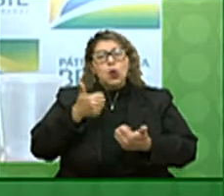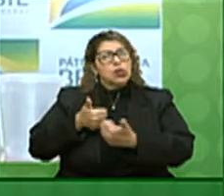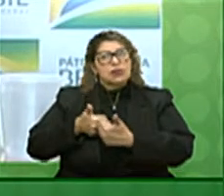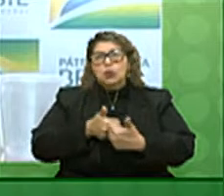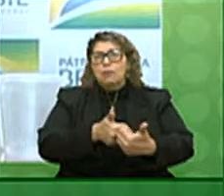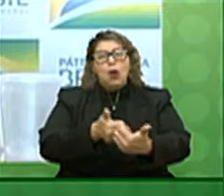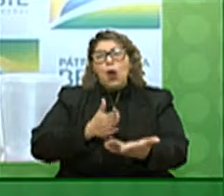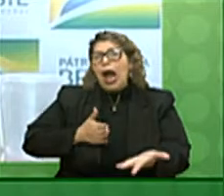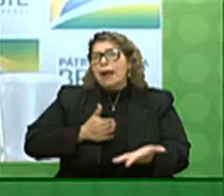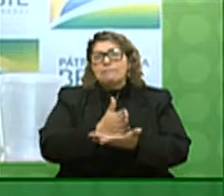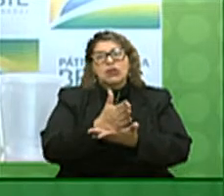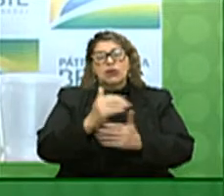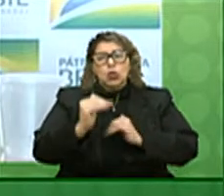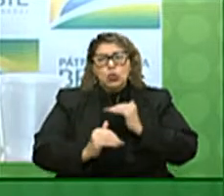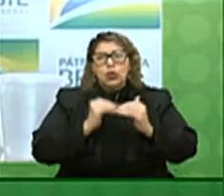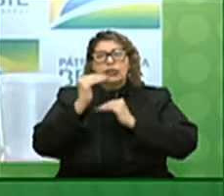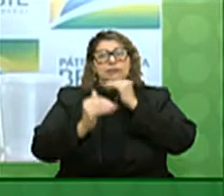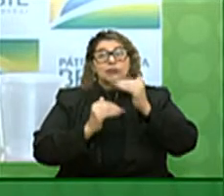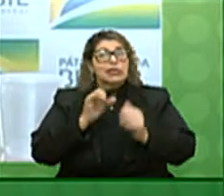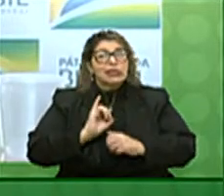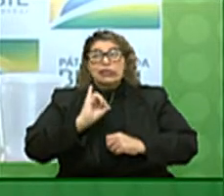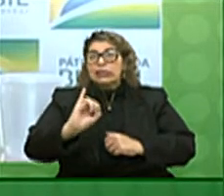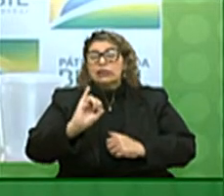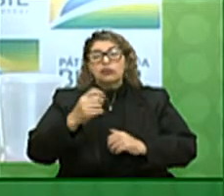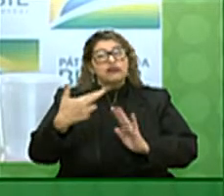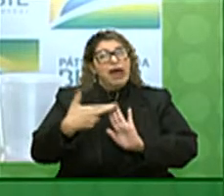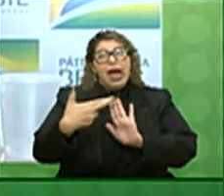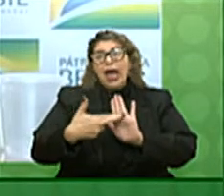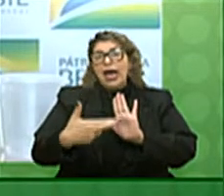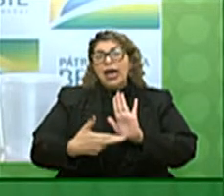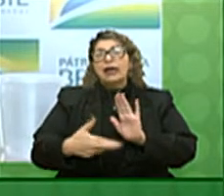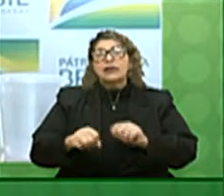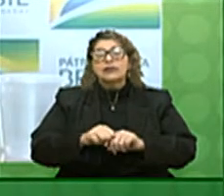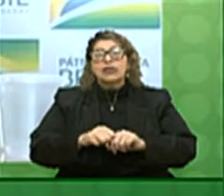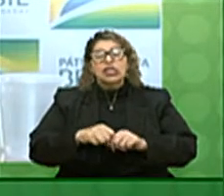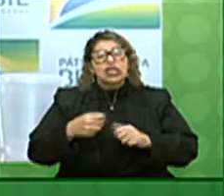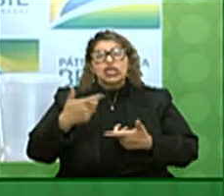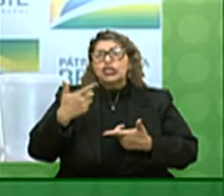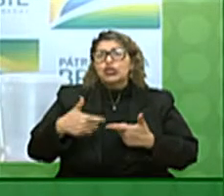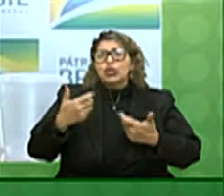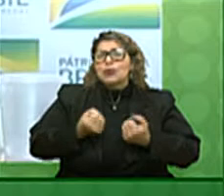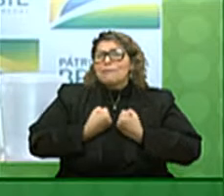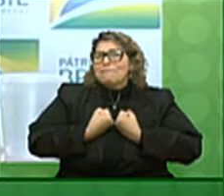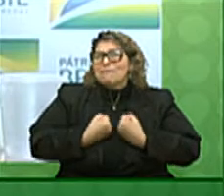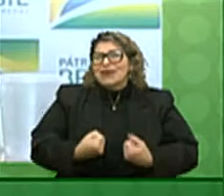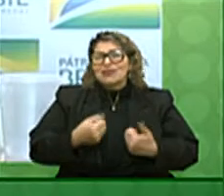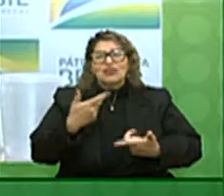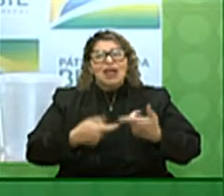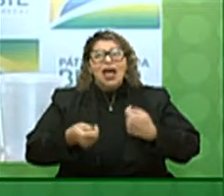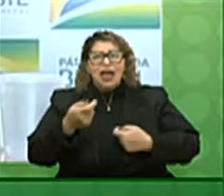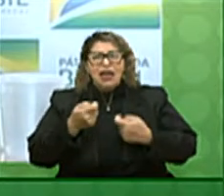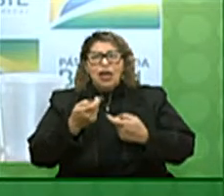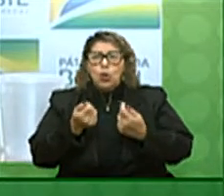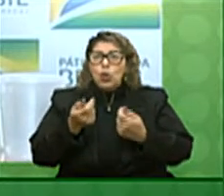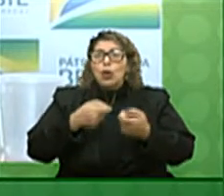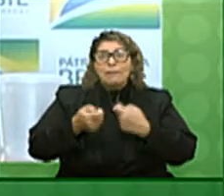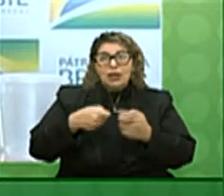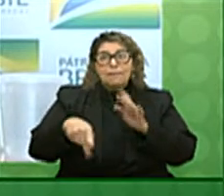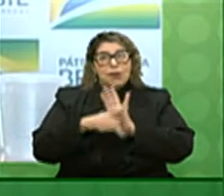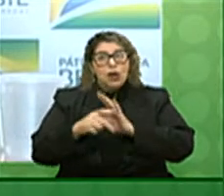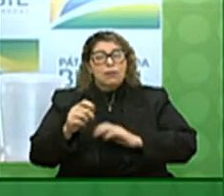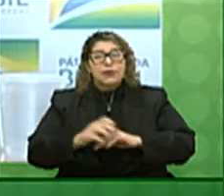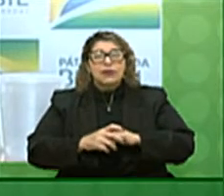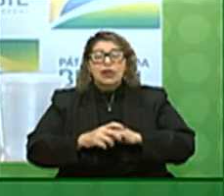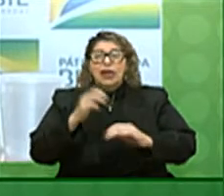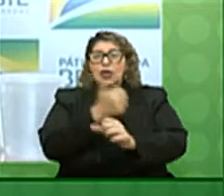crescimento sem a adoção de medidas que retirem o peso do Estado da economia e permitam um maior